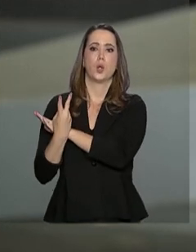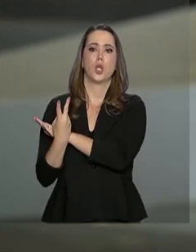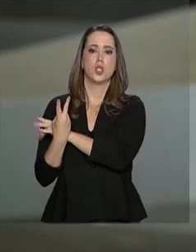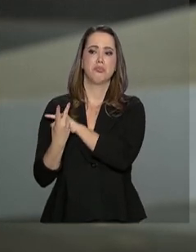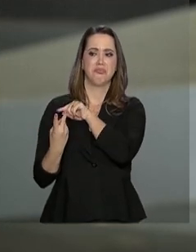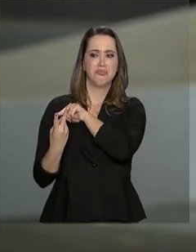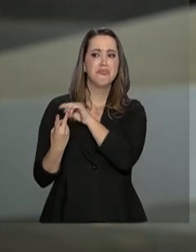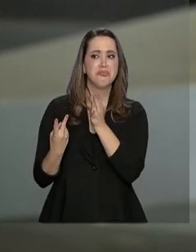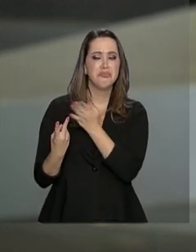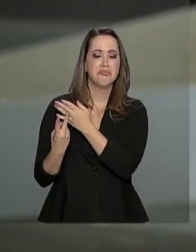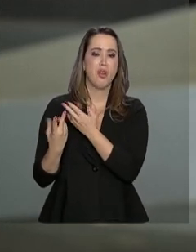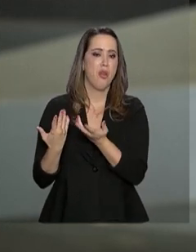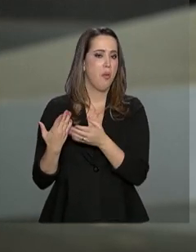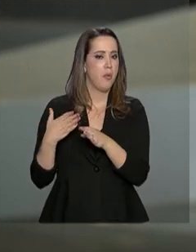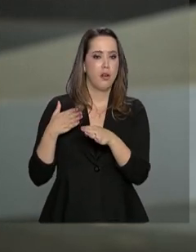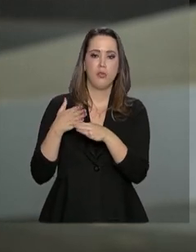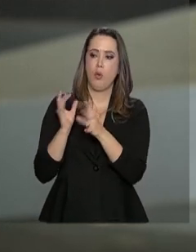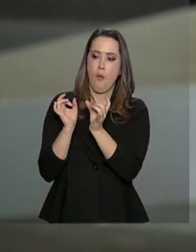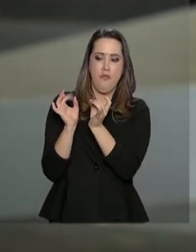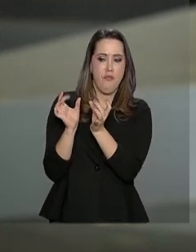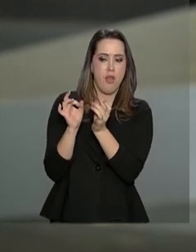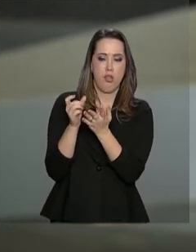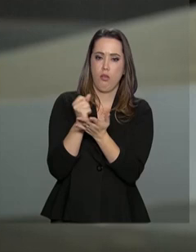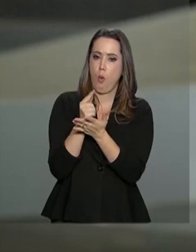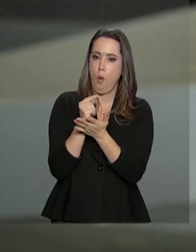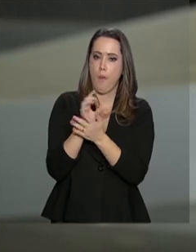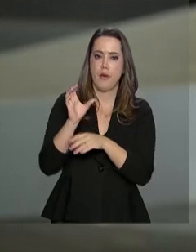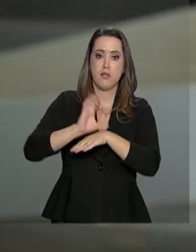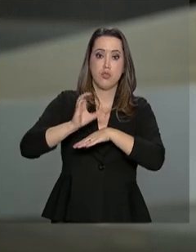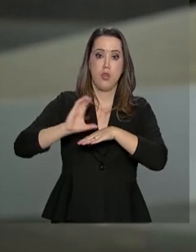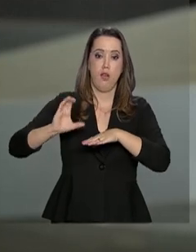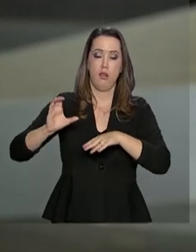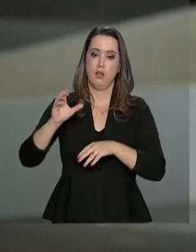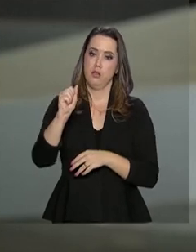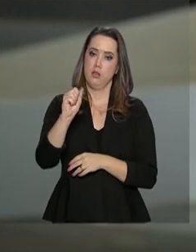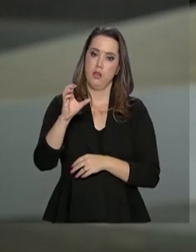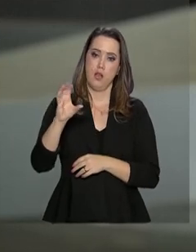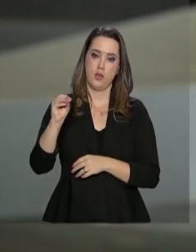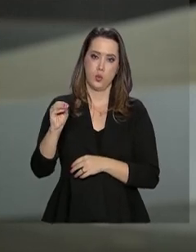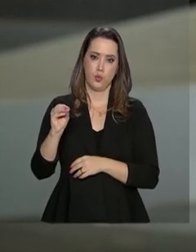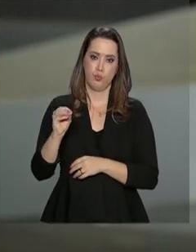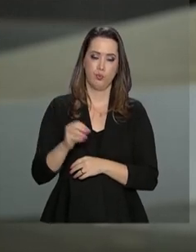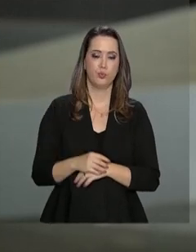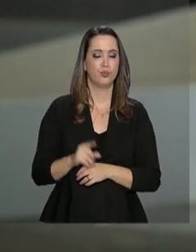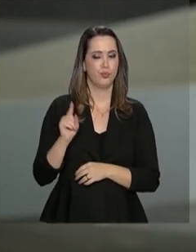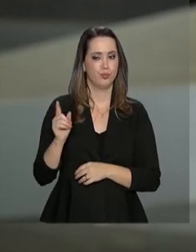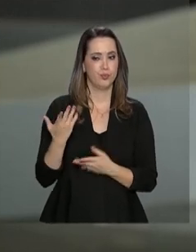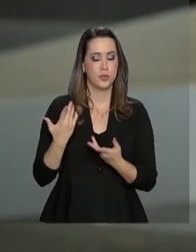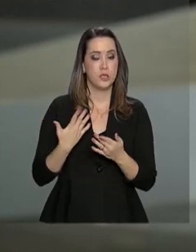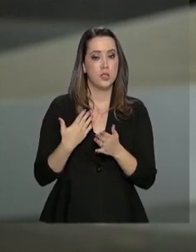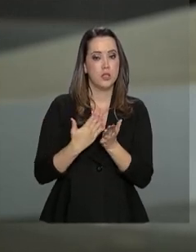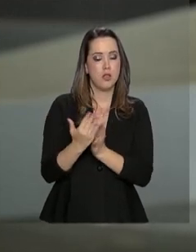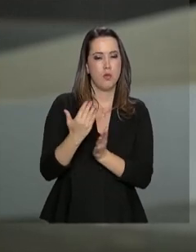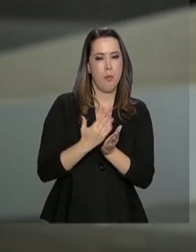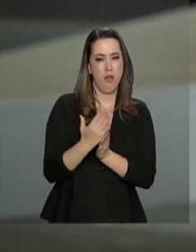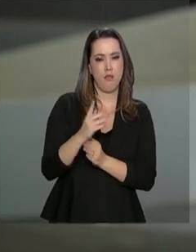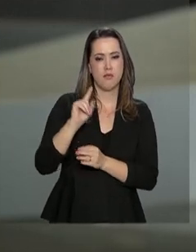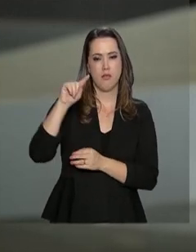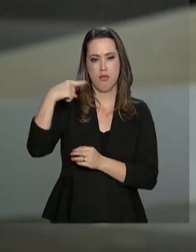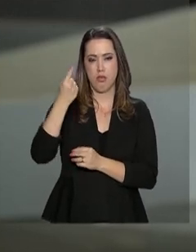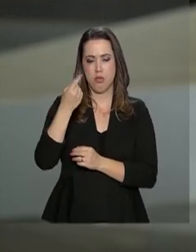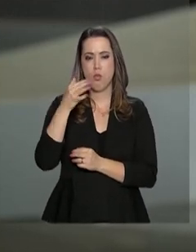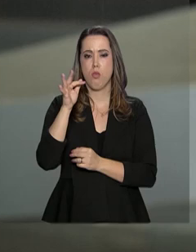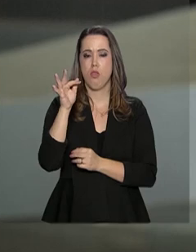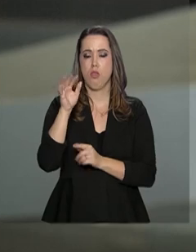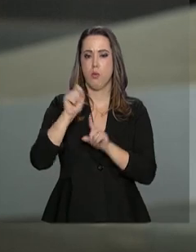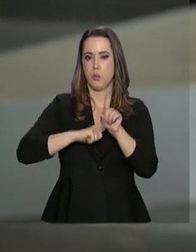às importações de aço pelo bloco. Segundo o Itamaraty, essa medida deve entrar em vigor no início